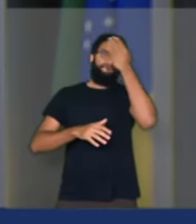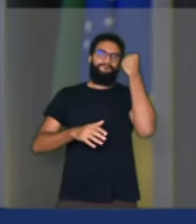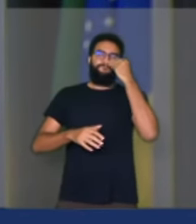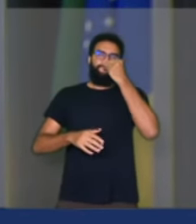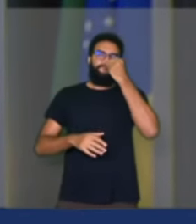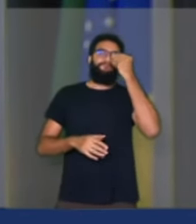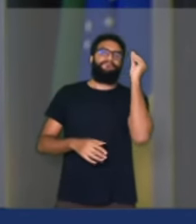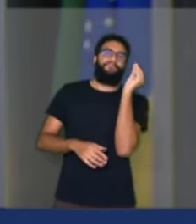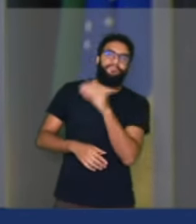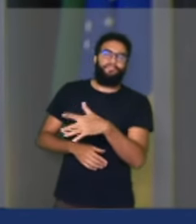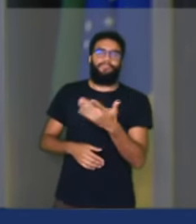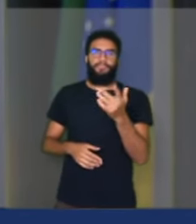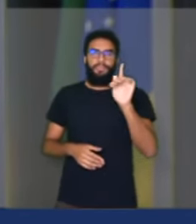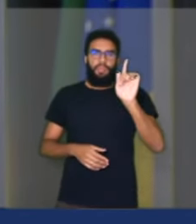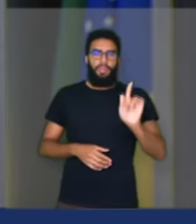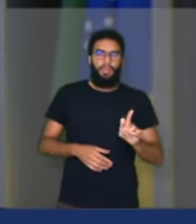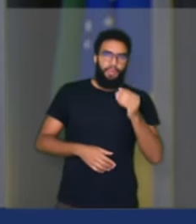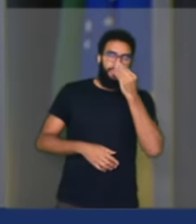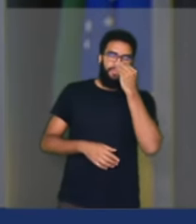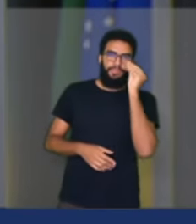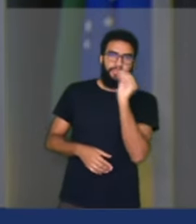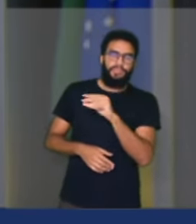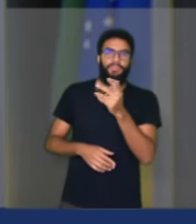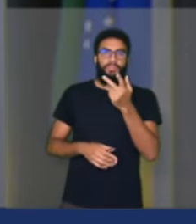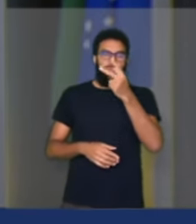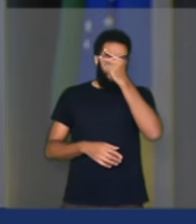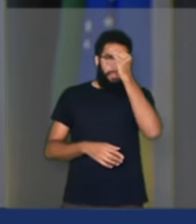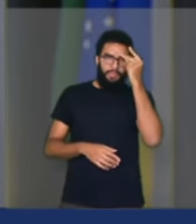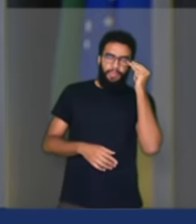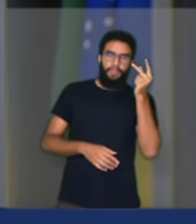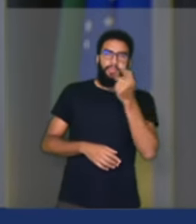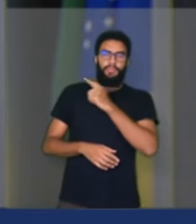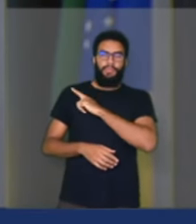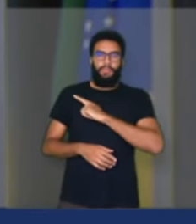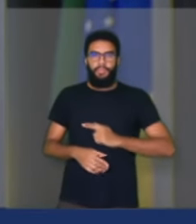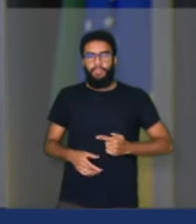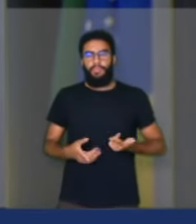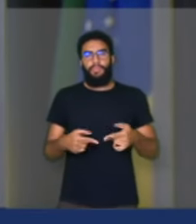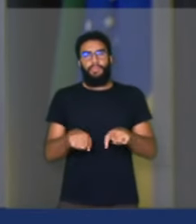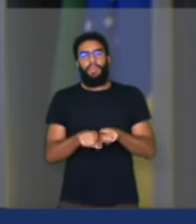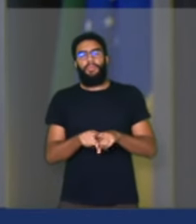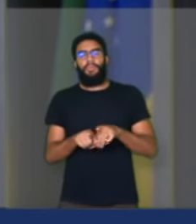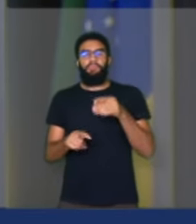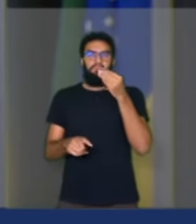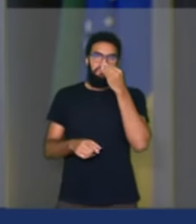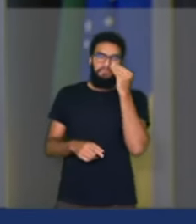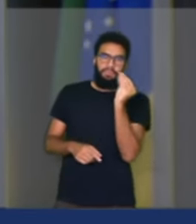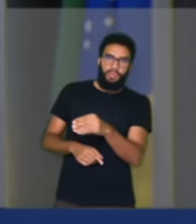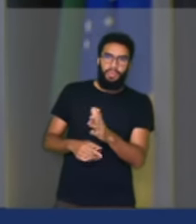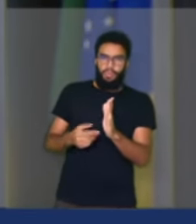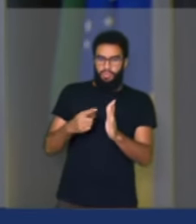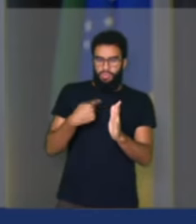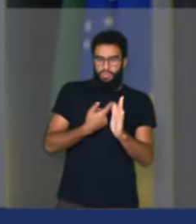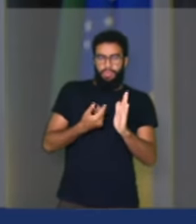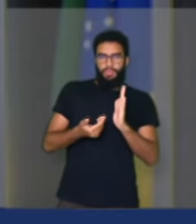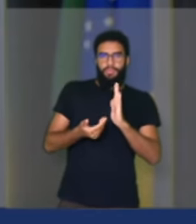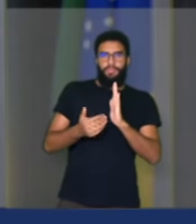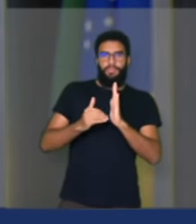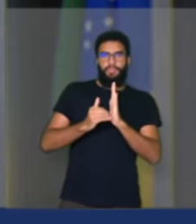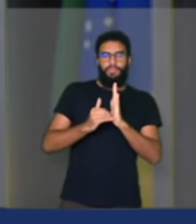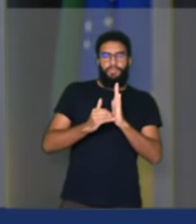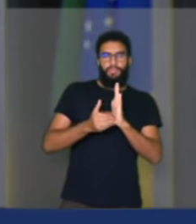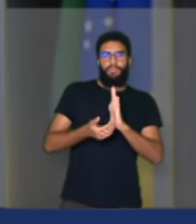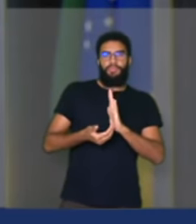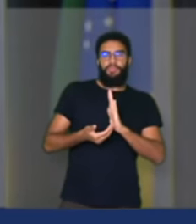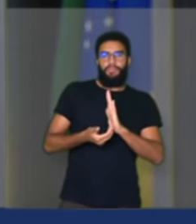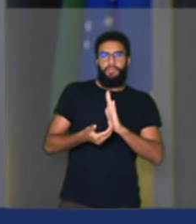por gestões, sejam prefeitos, governadores, até mesmo por essa casa, muitas vezes esquecidos. E agora nós temos